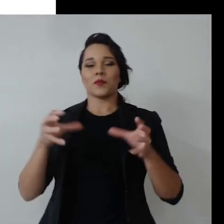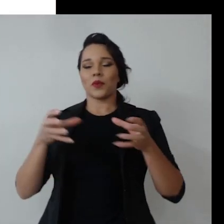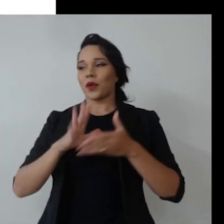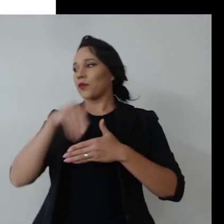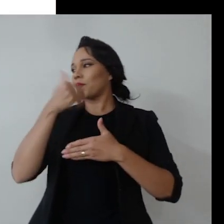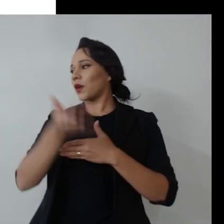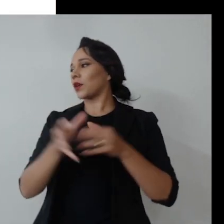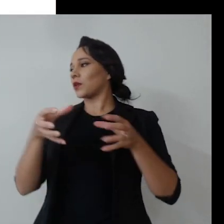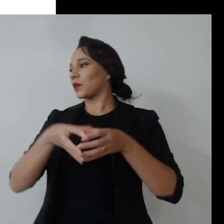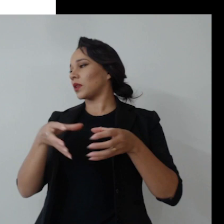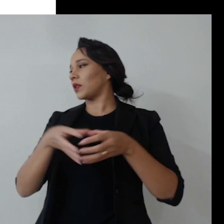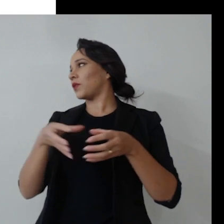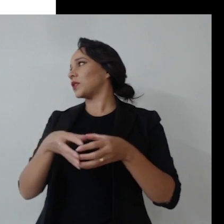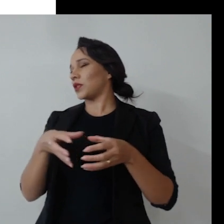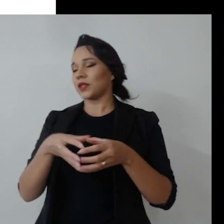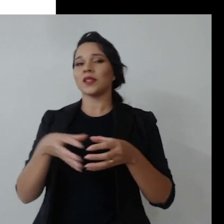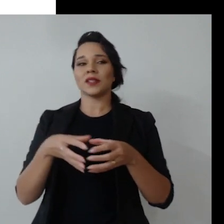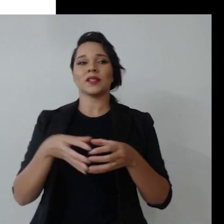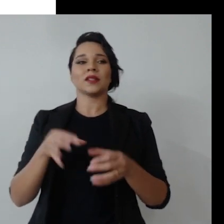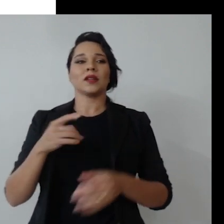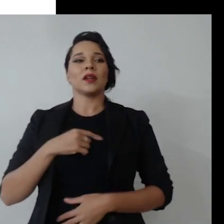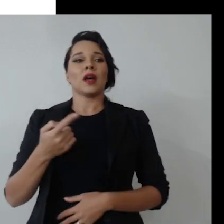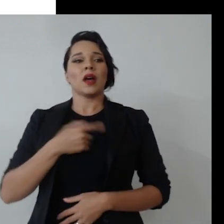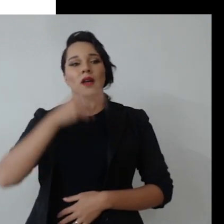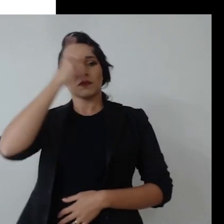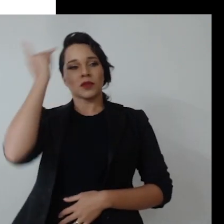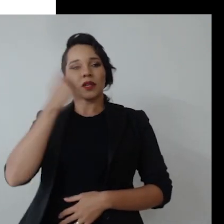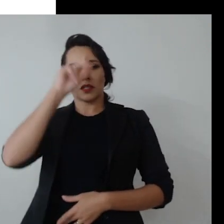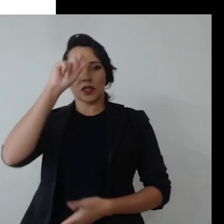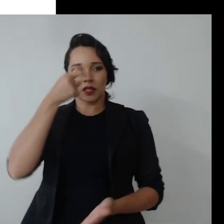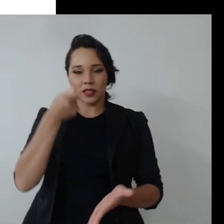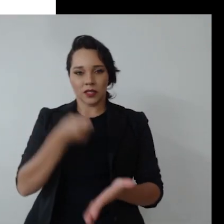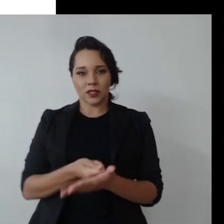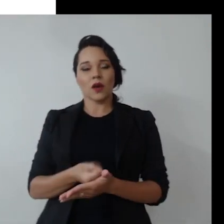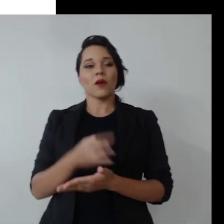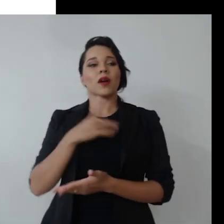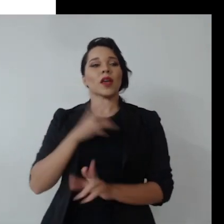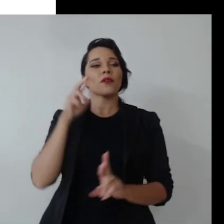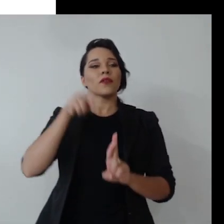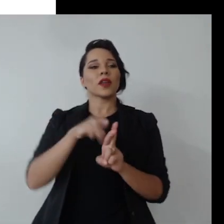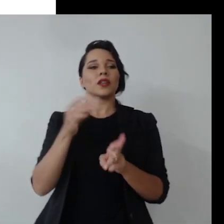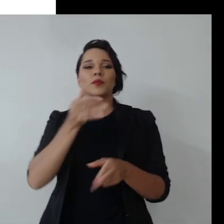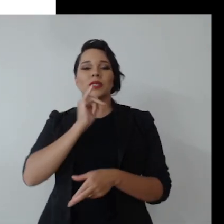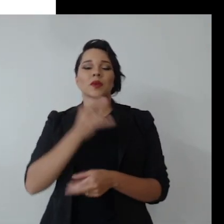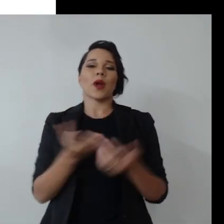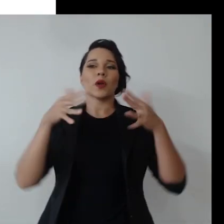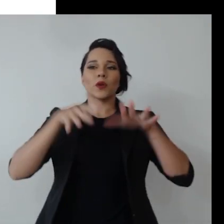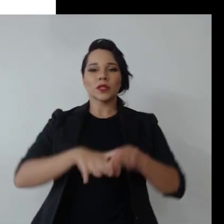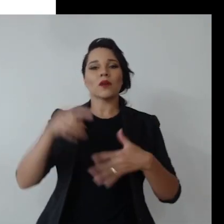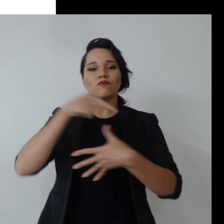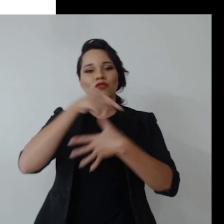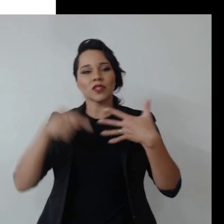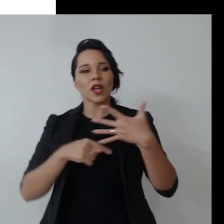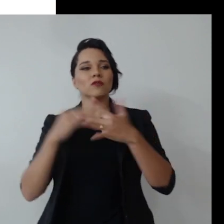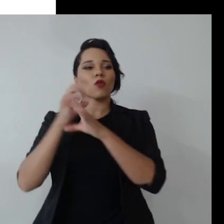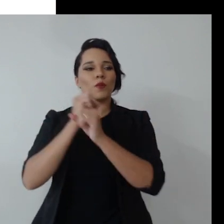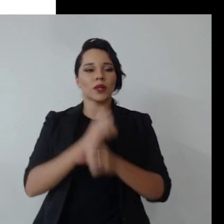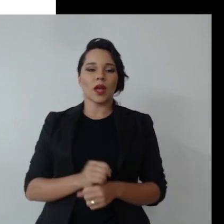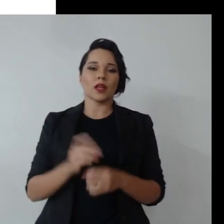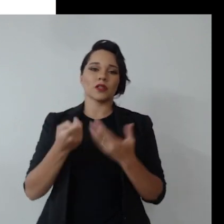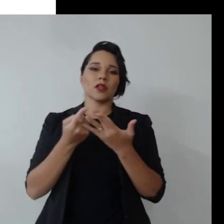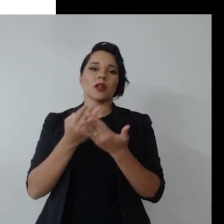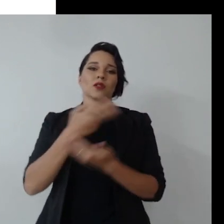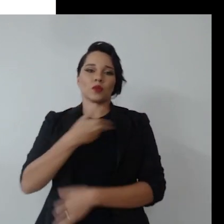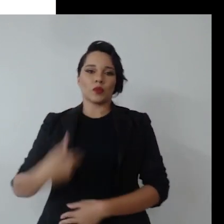adjacente que se relaciona ao tipo de viés. Por exemplo, nos processos decisórios referentes à inclusão de critérios de tentabilidade nas